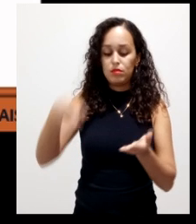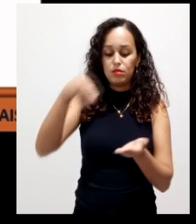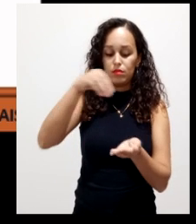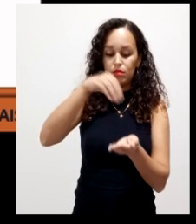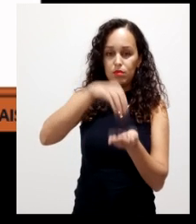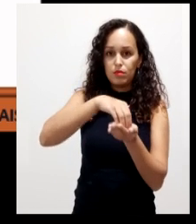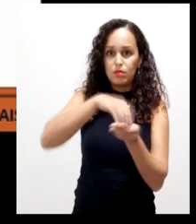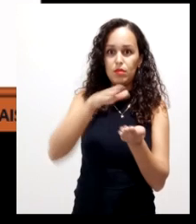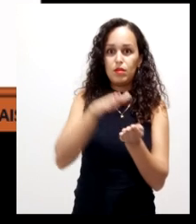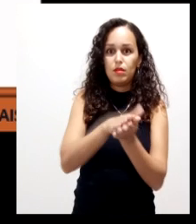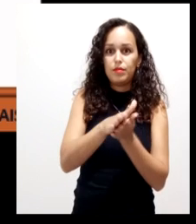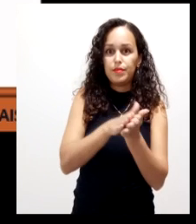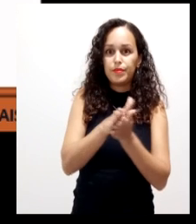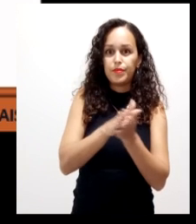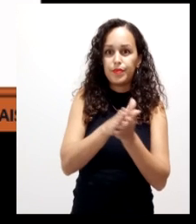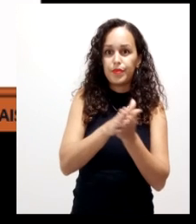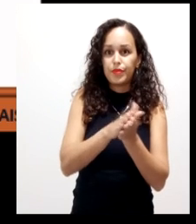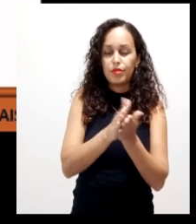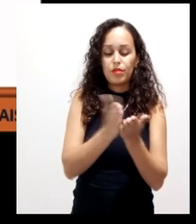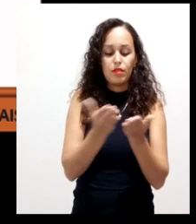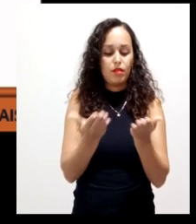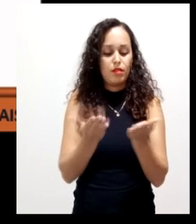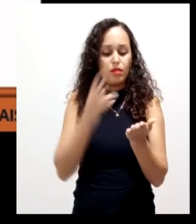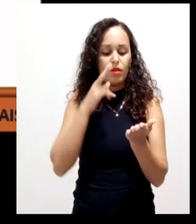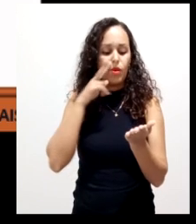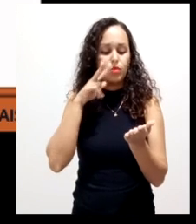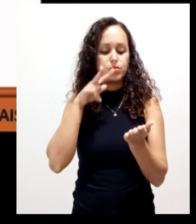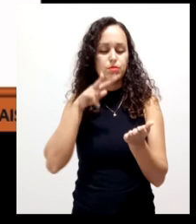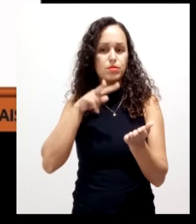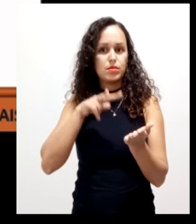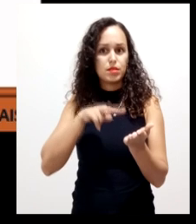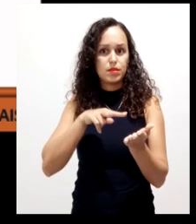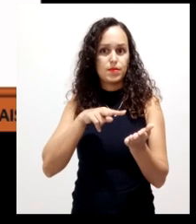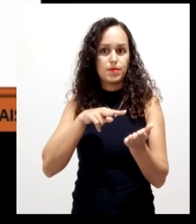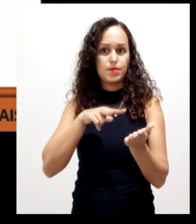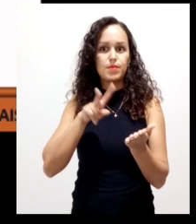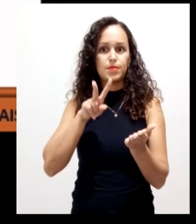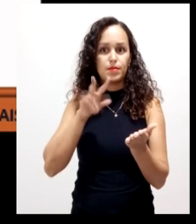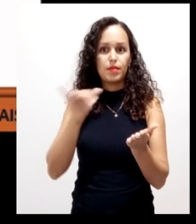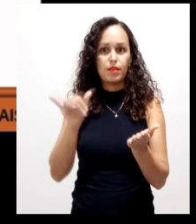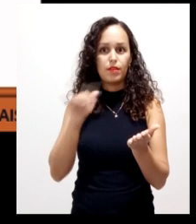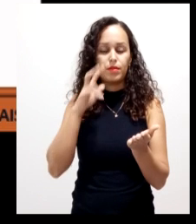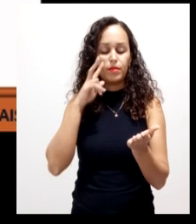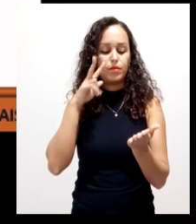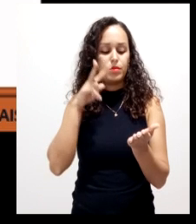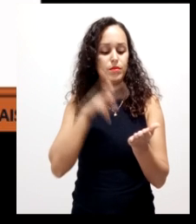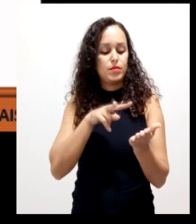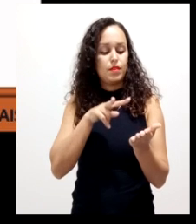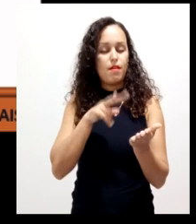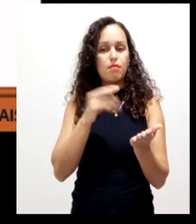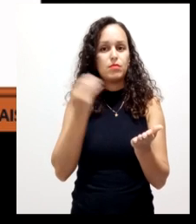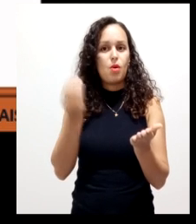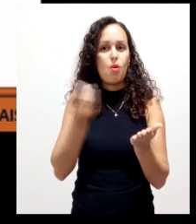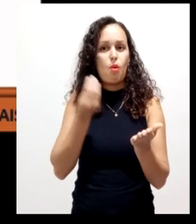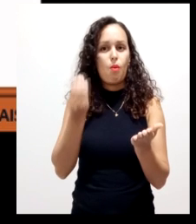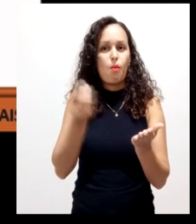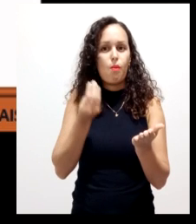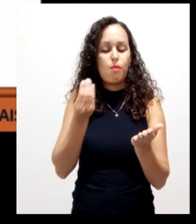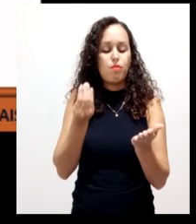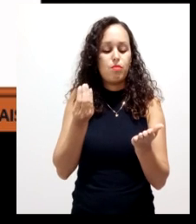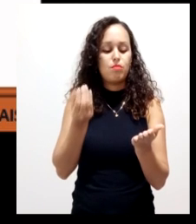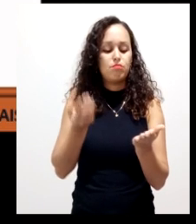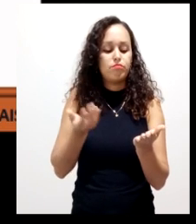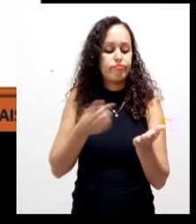esfrega uma mão na outra e a gente vai observar a vai observar o comportamento desse